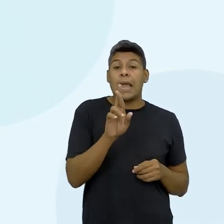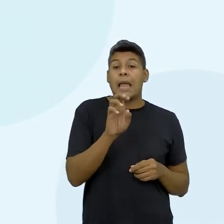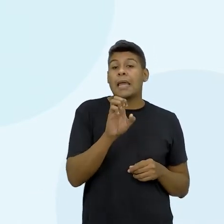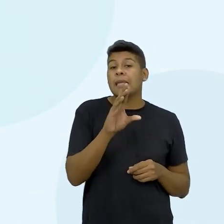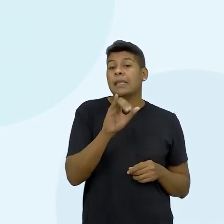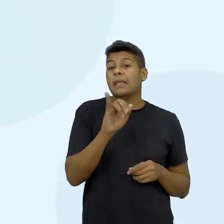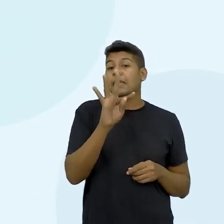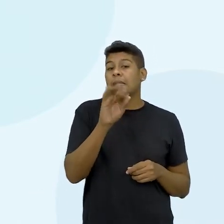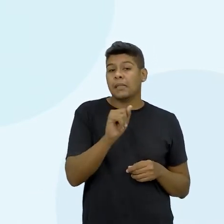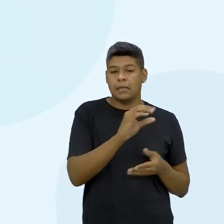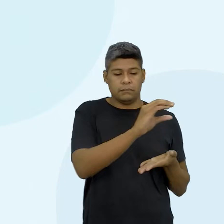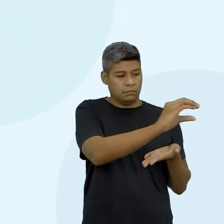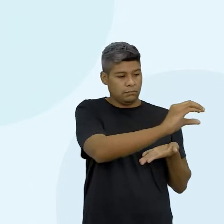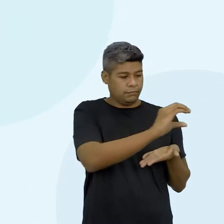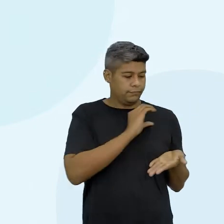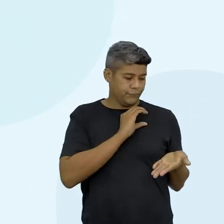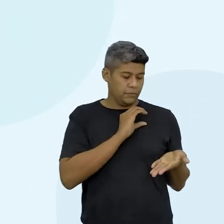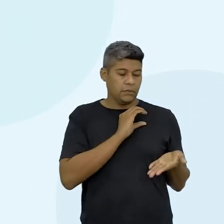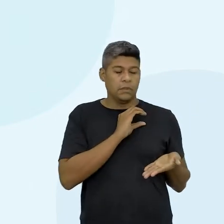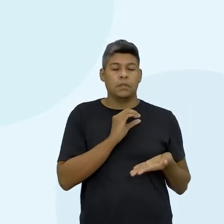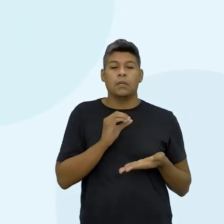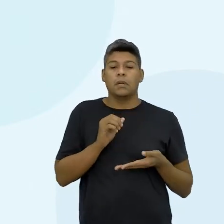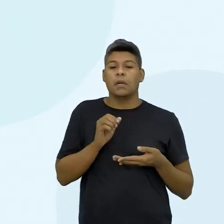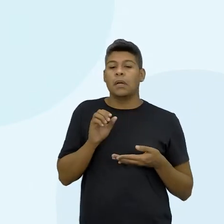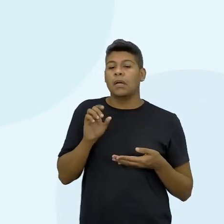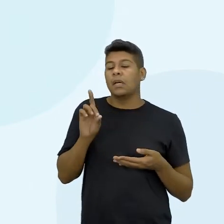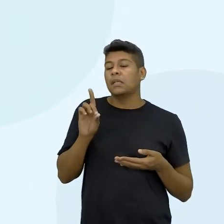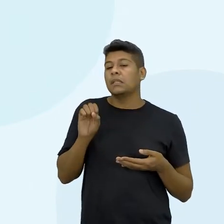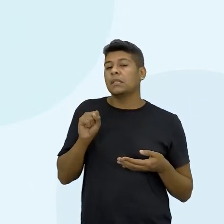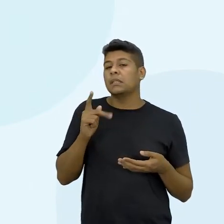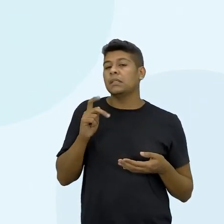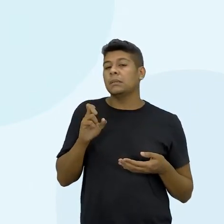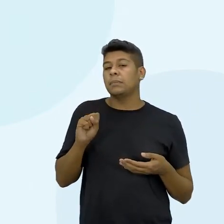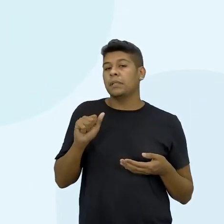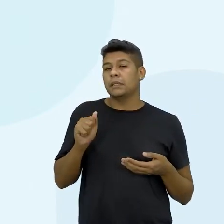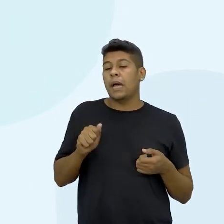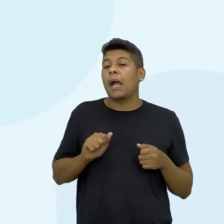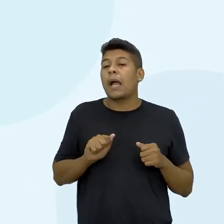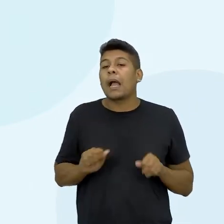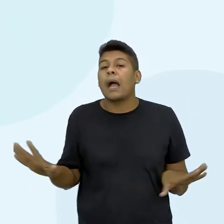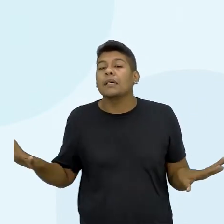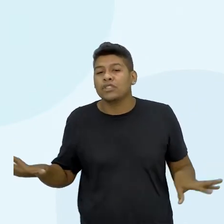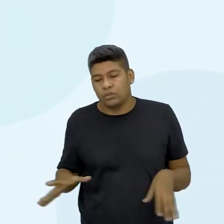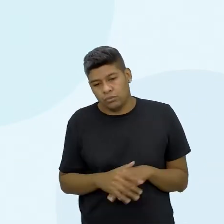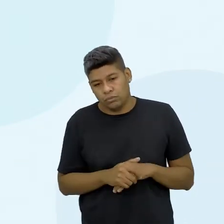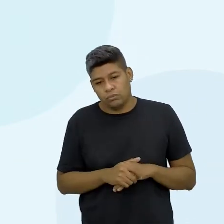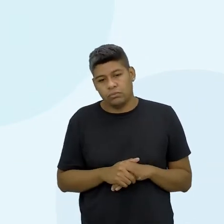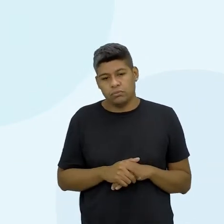Quanto eu ganho e quanto eu gasto. Então, aqui é quanto eu